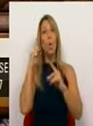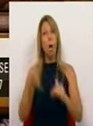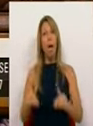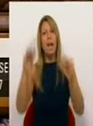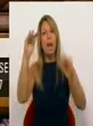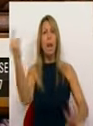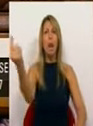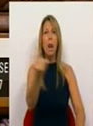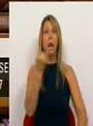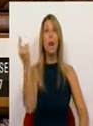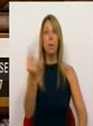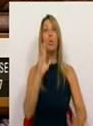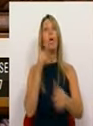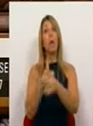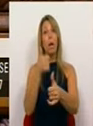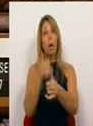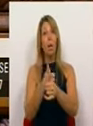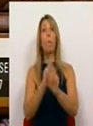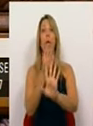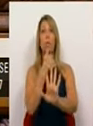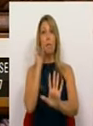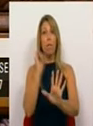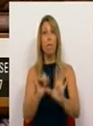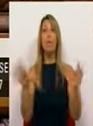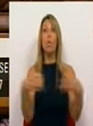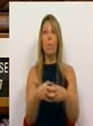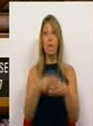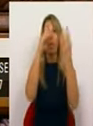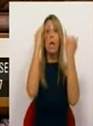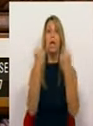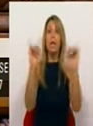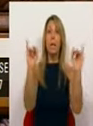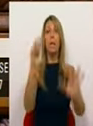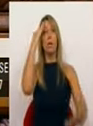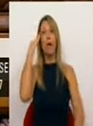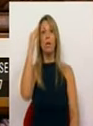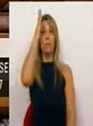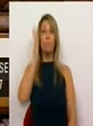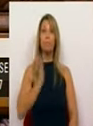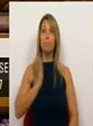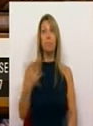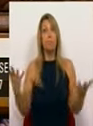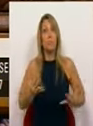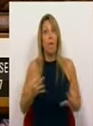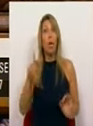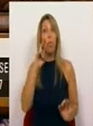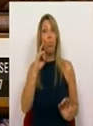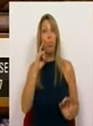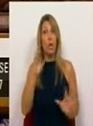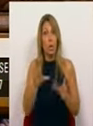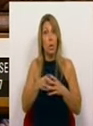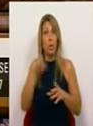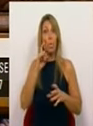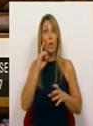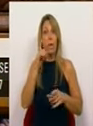conclusões da Comissão Independente, que considera que as Forças Armadas, sendo agentes de proteção civil, não estão